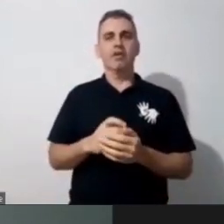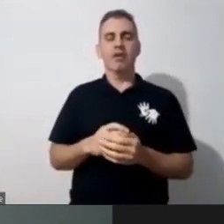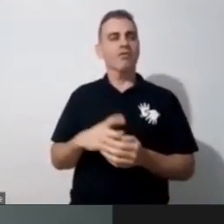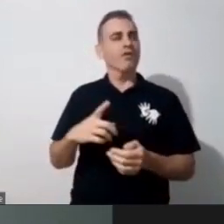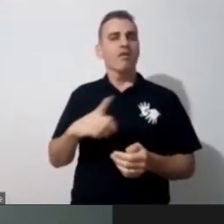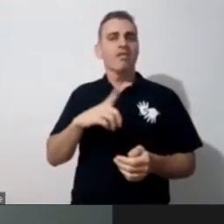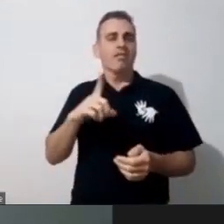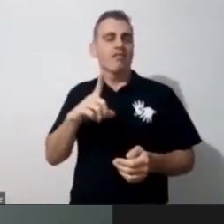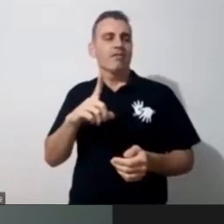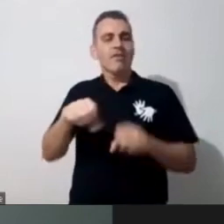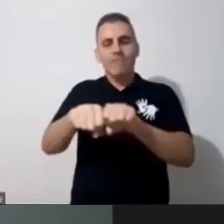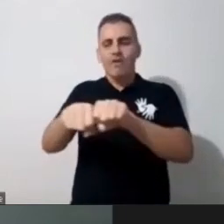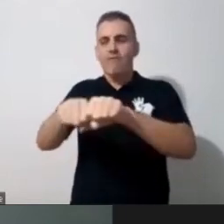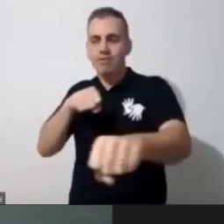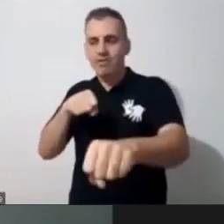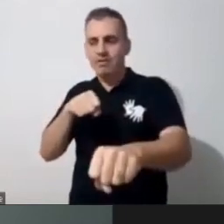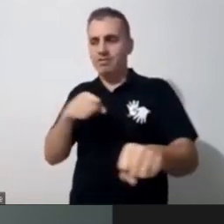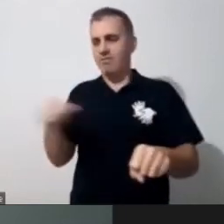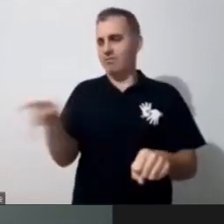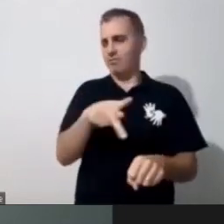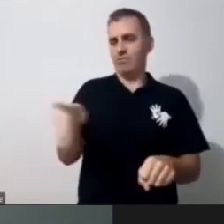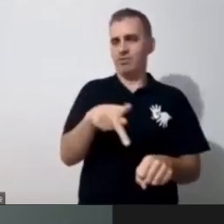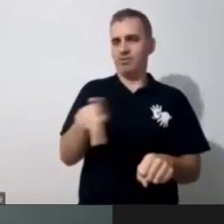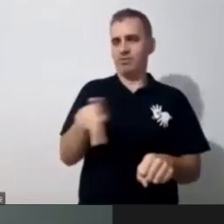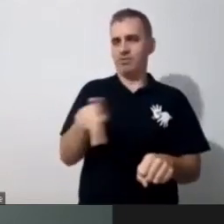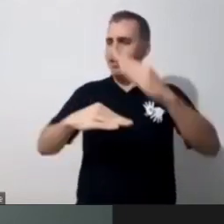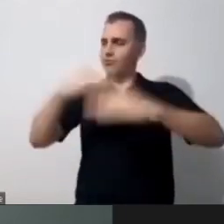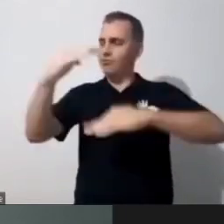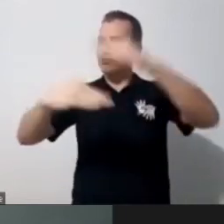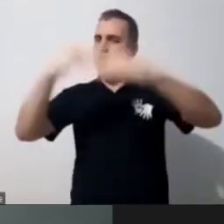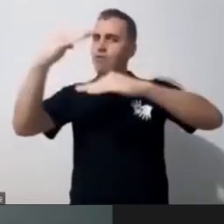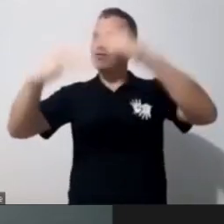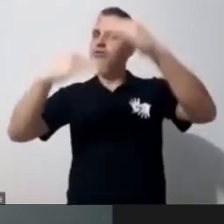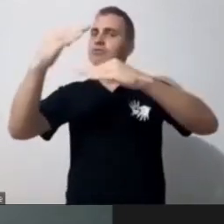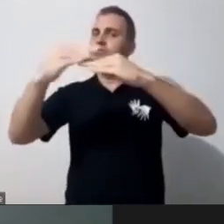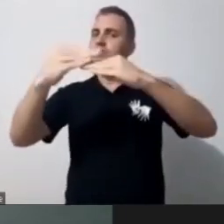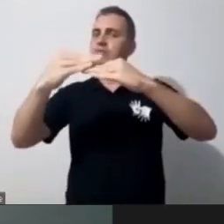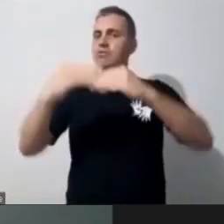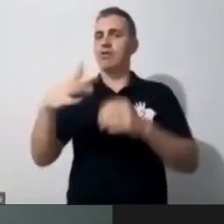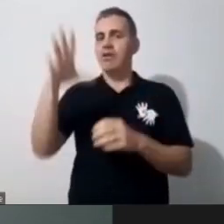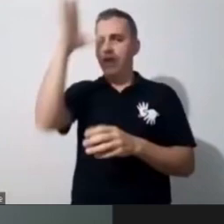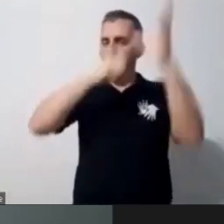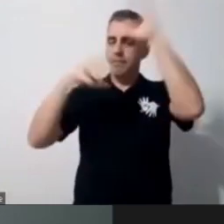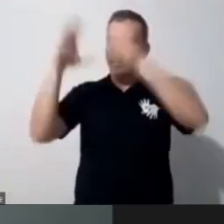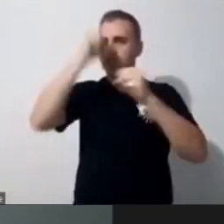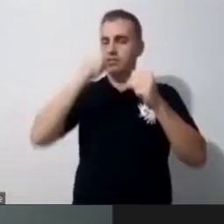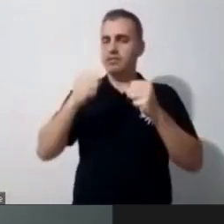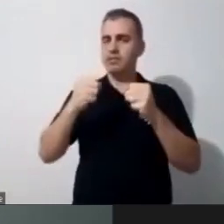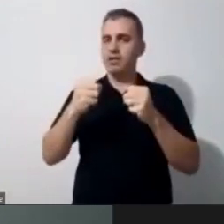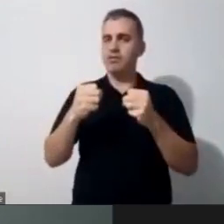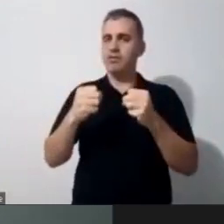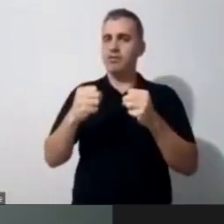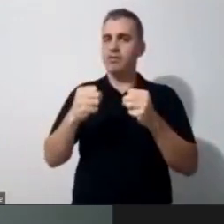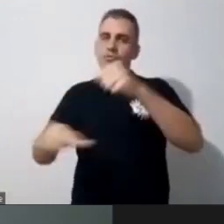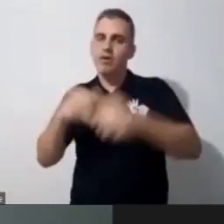aprendizagem, então, a gente constrói esse desenvolvimento na escola com a troca, né, eu acredito muito na troca,